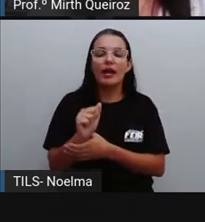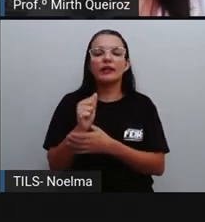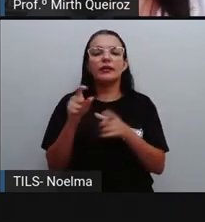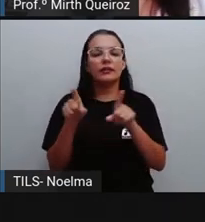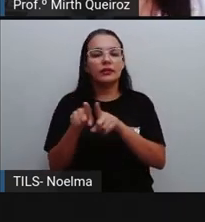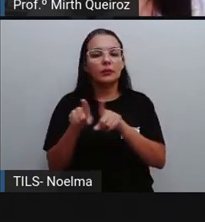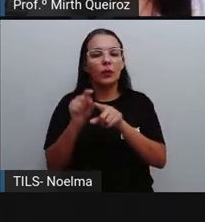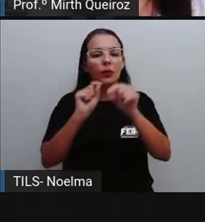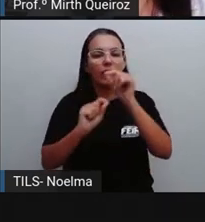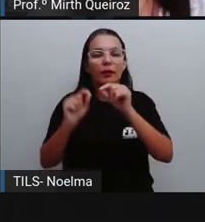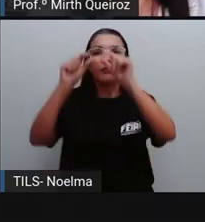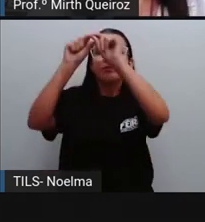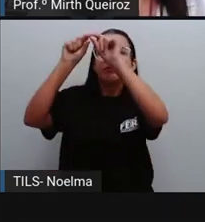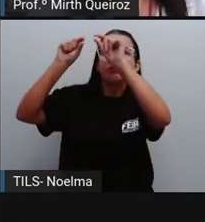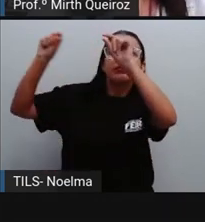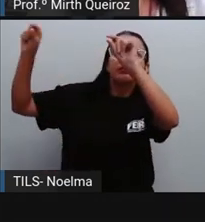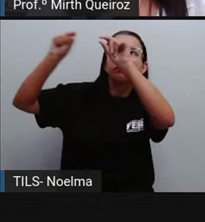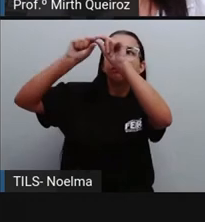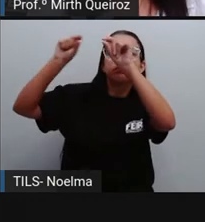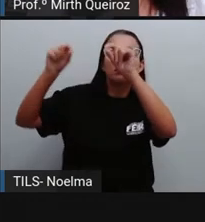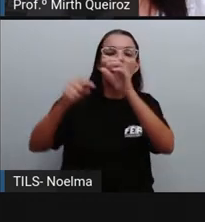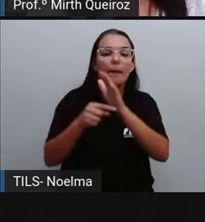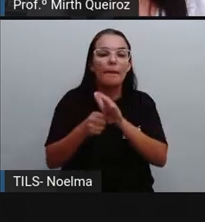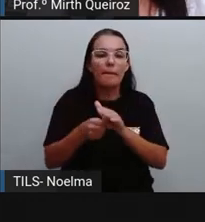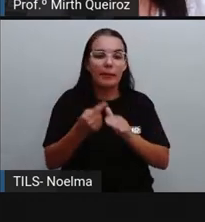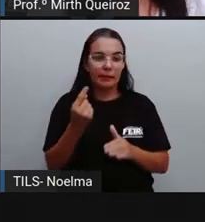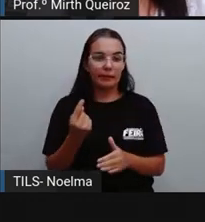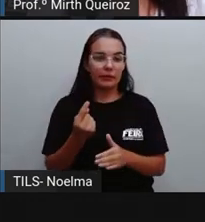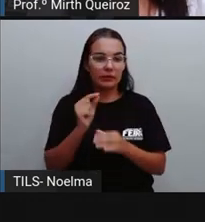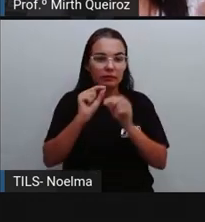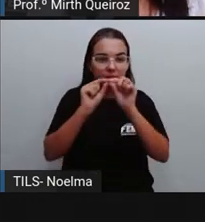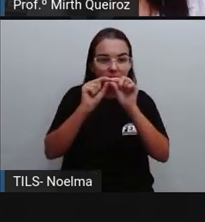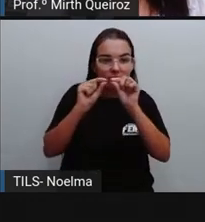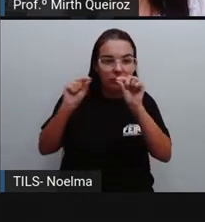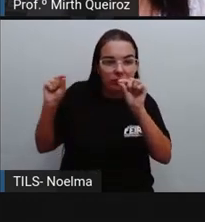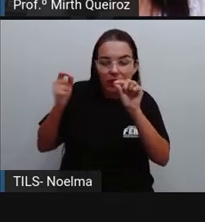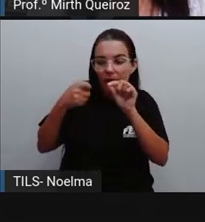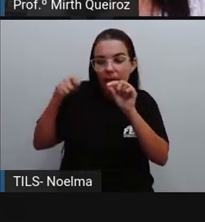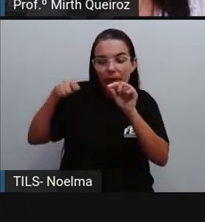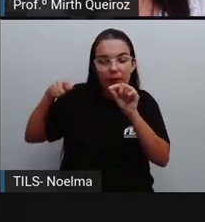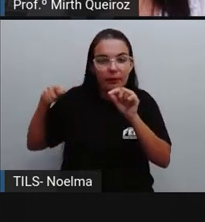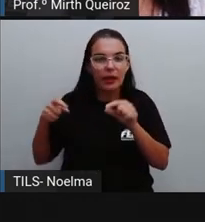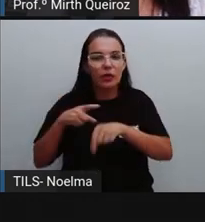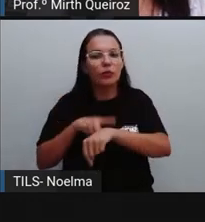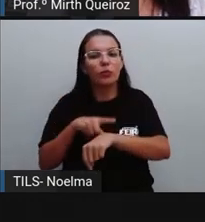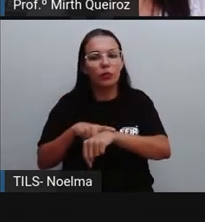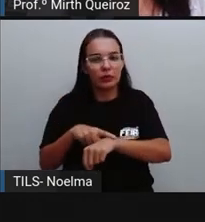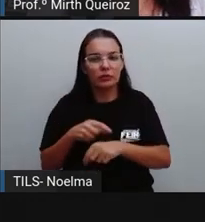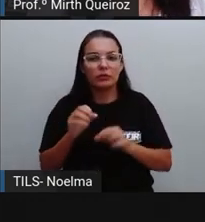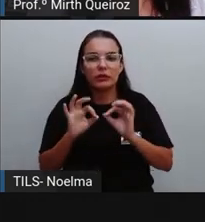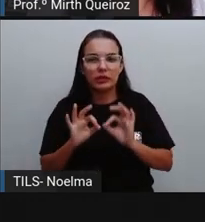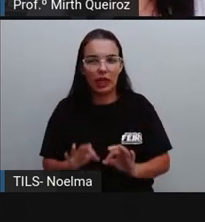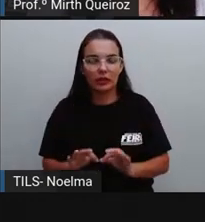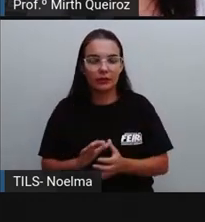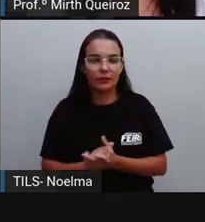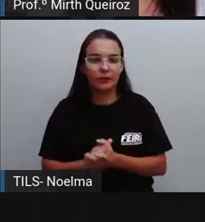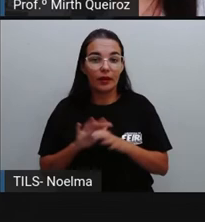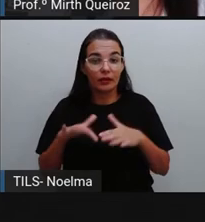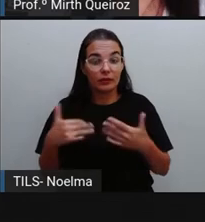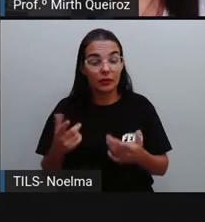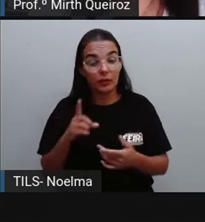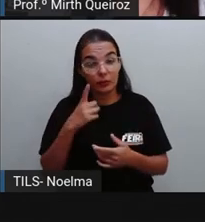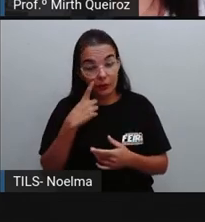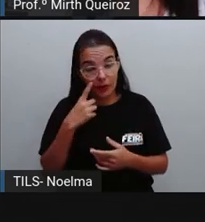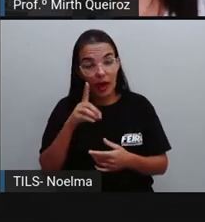o local onde foi feita a carta, né? E em que momento aquela carta foi escrita que neste caso seria